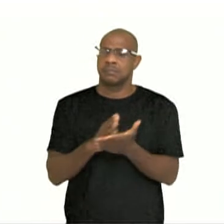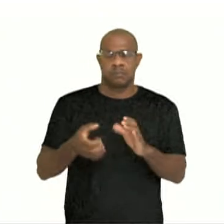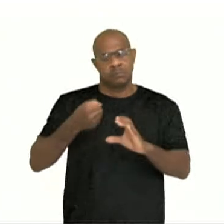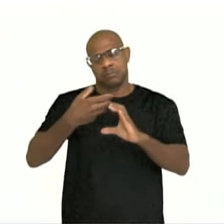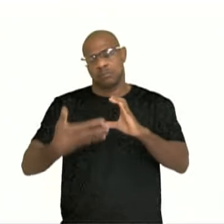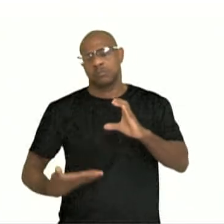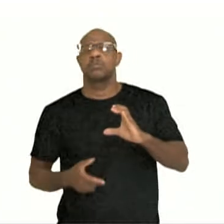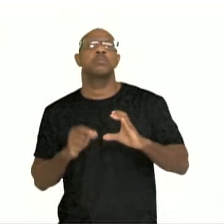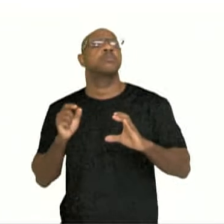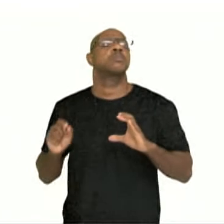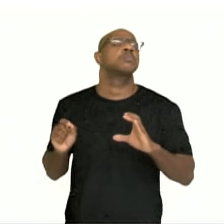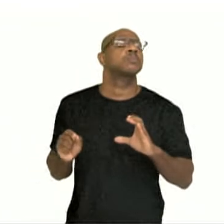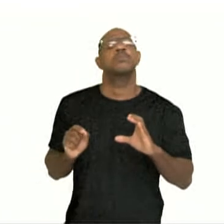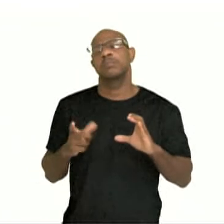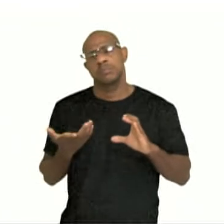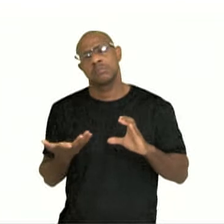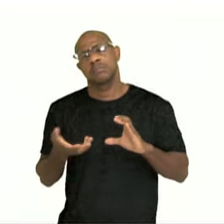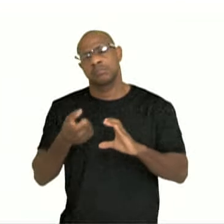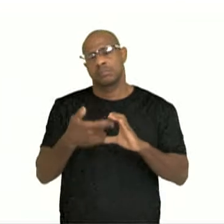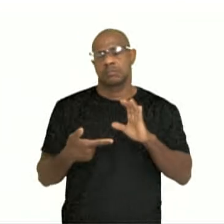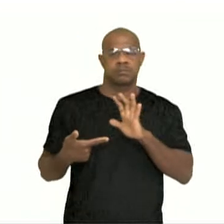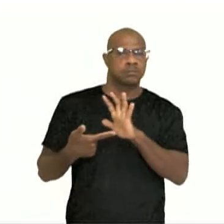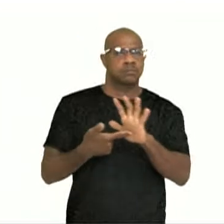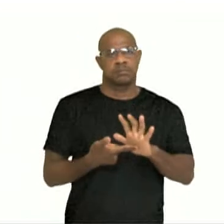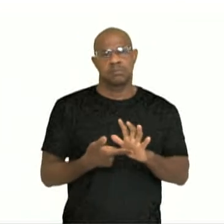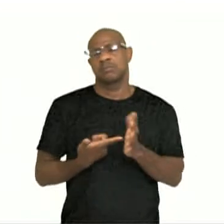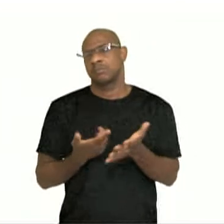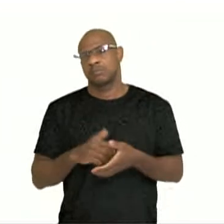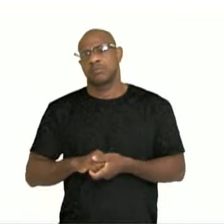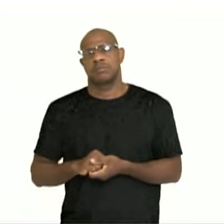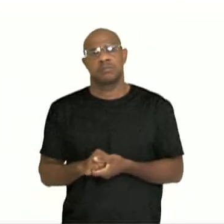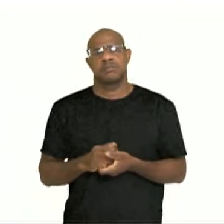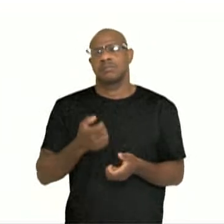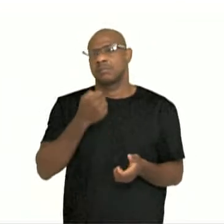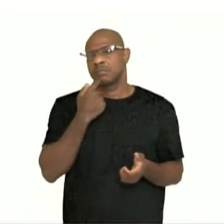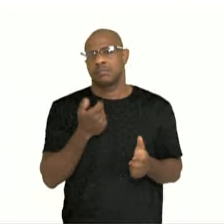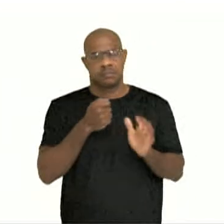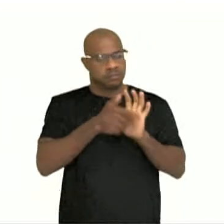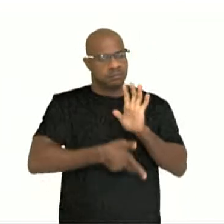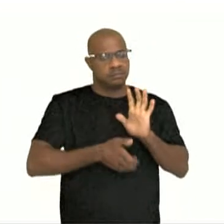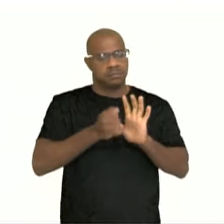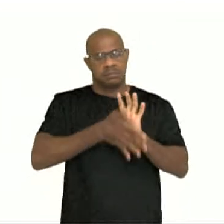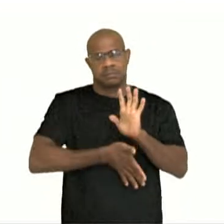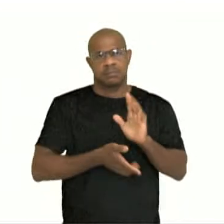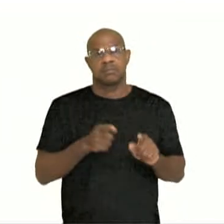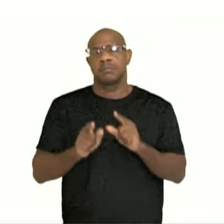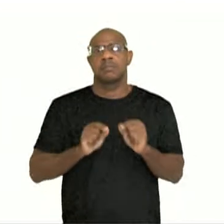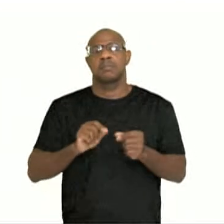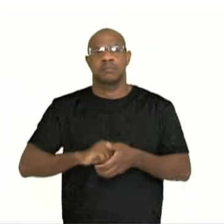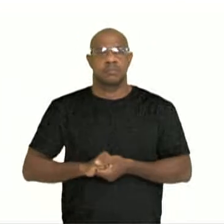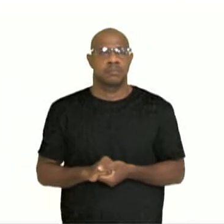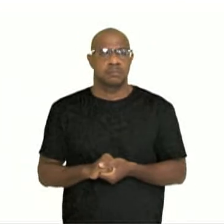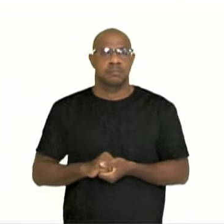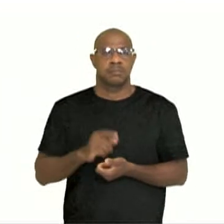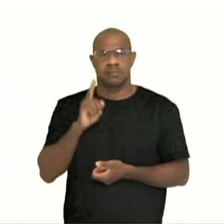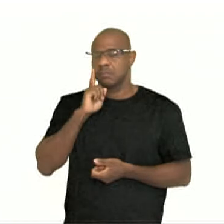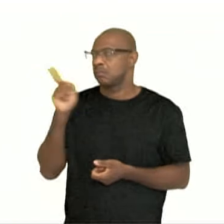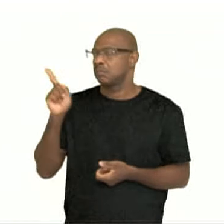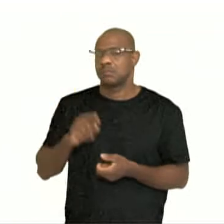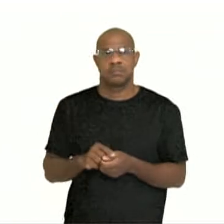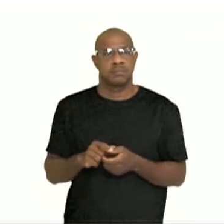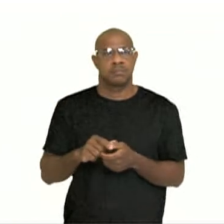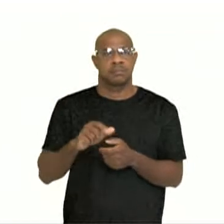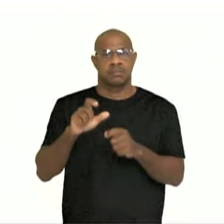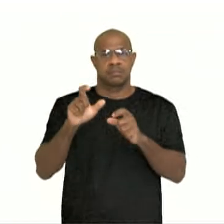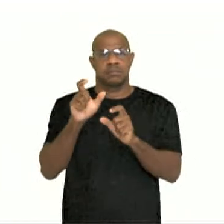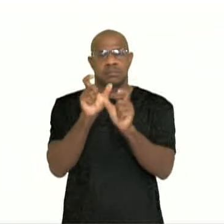aí das expressões populares, idiomáticas, todas essas palavras que estão aqui no centro,